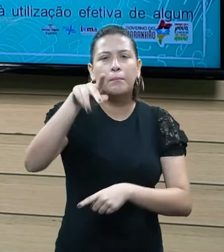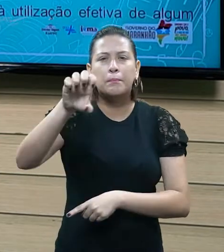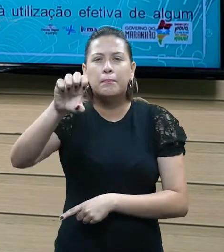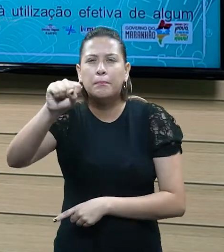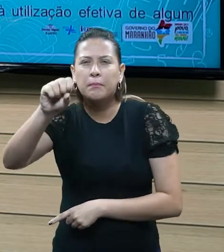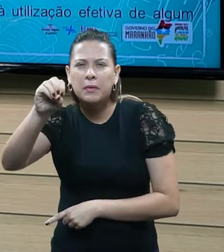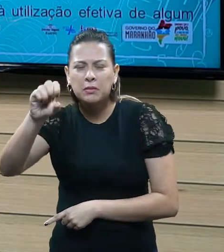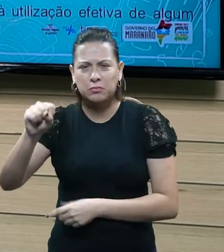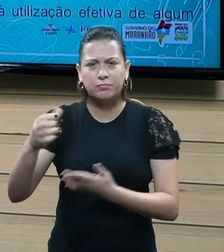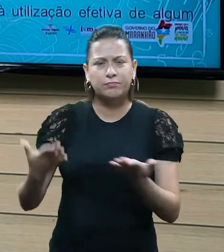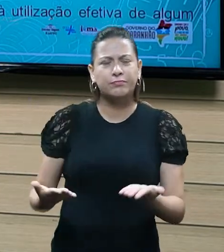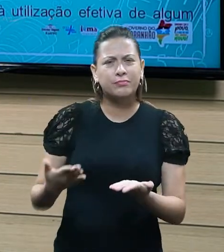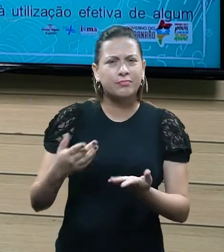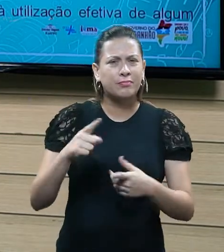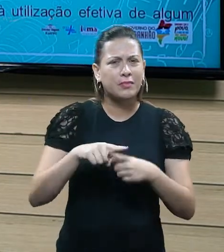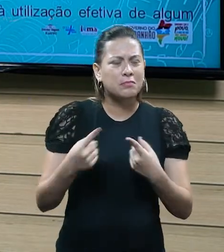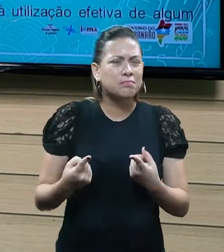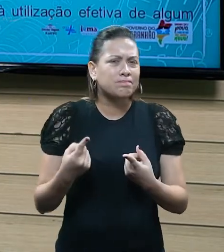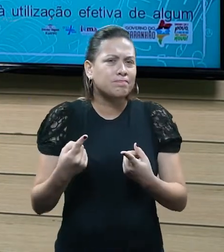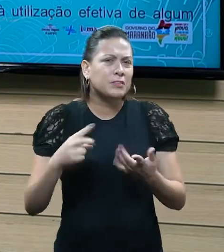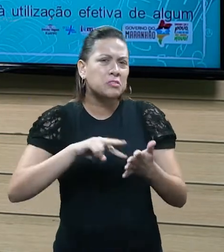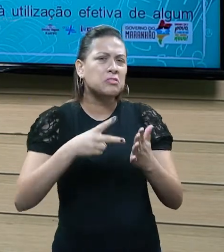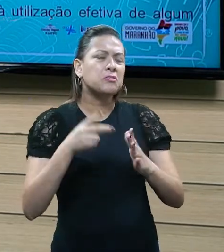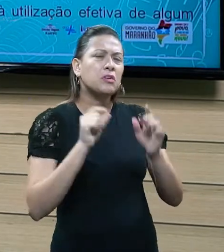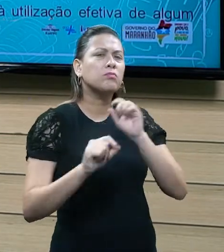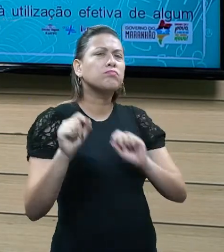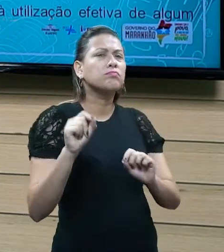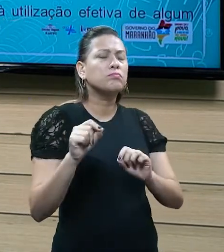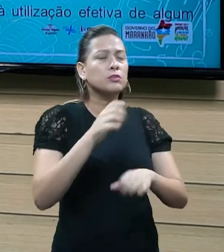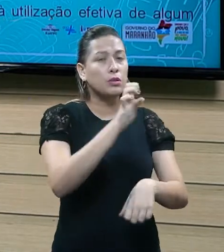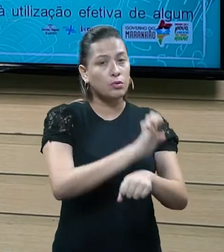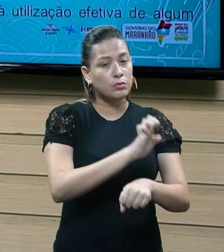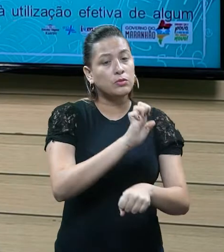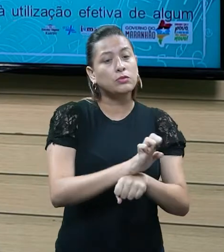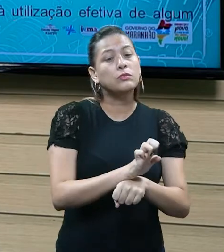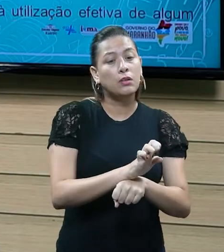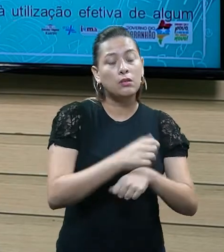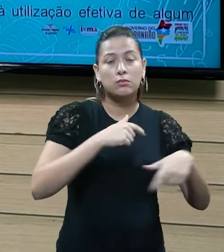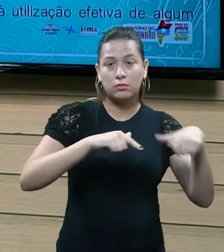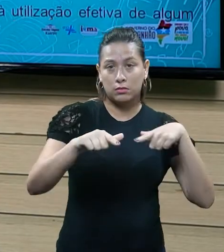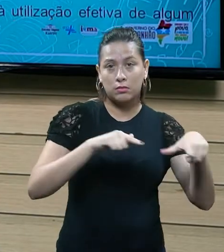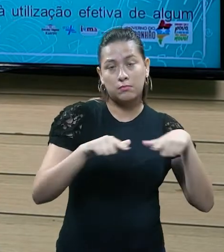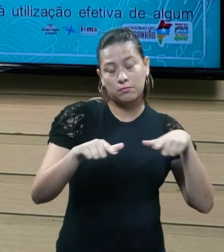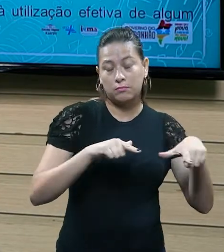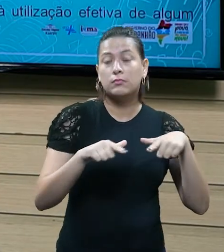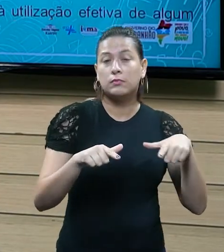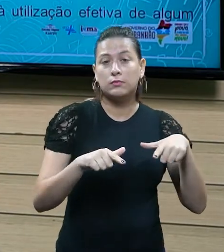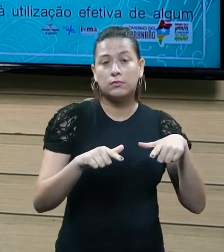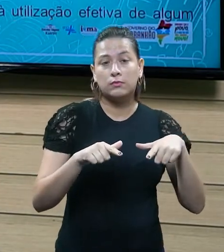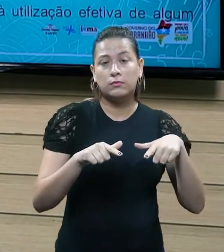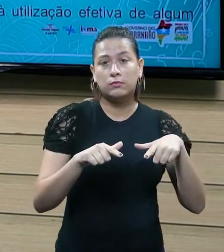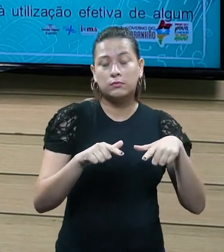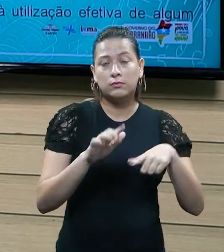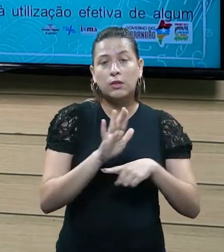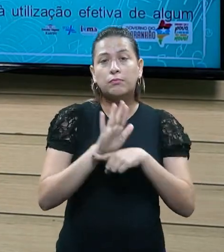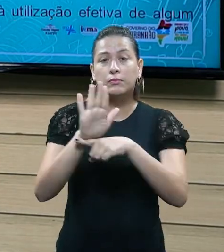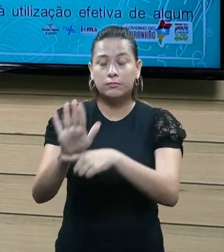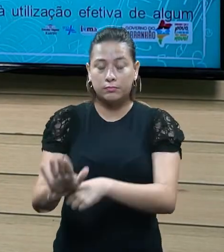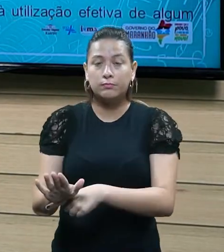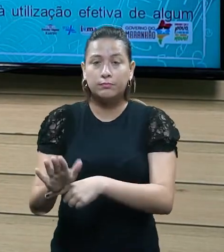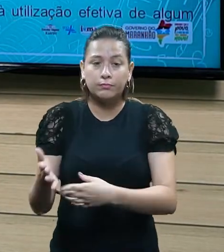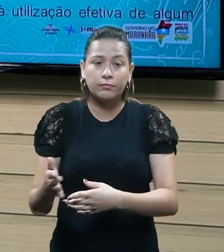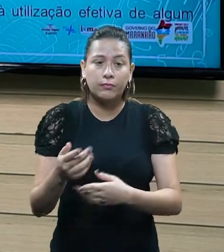Quando, de fato, o Estado, ele tem que, é, fazer esse serviço, ele tem que oferecer esse serviço, né, é, de